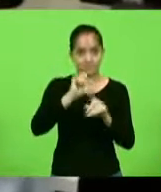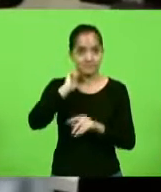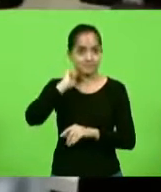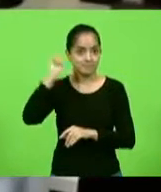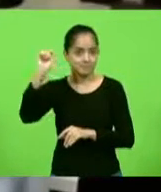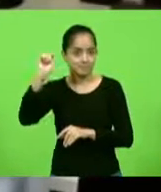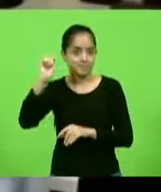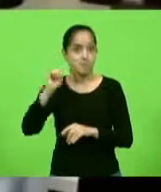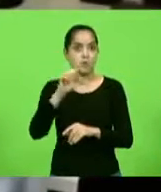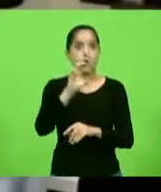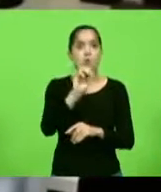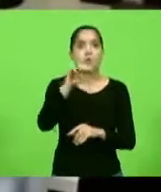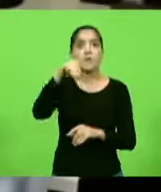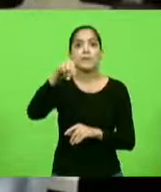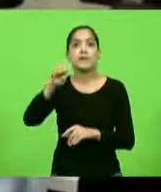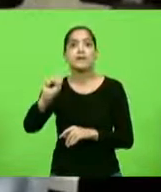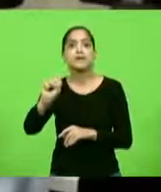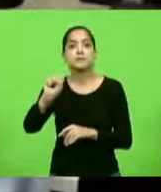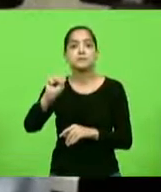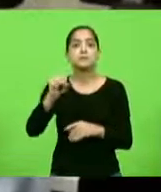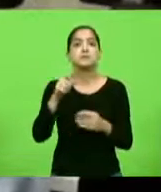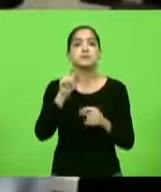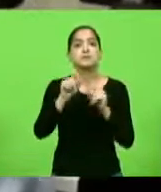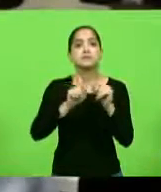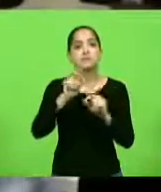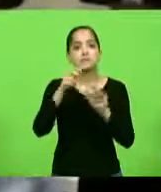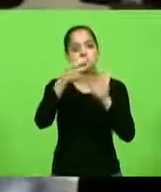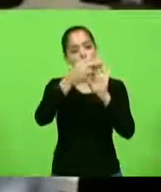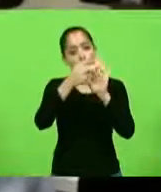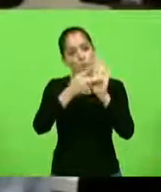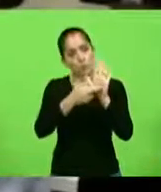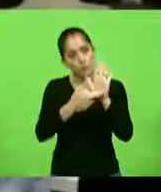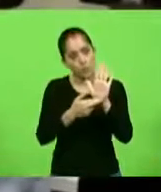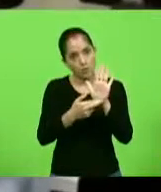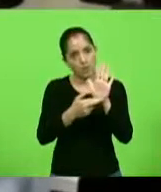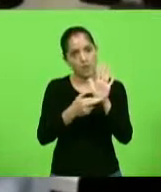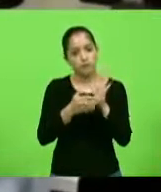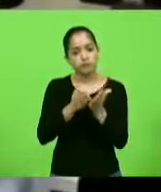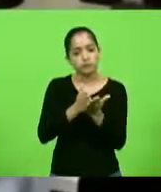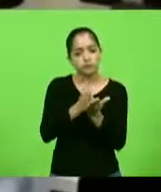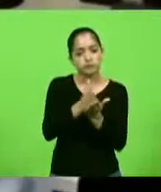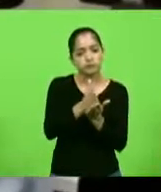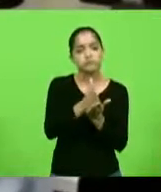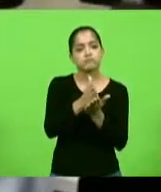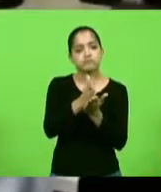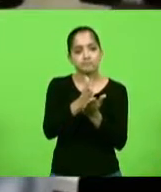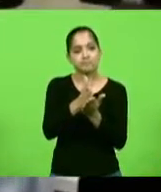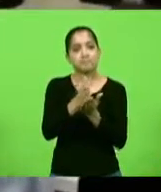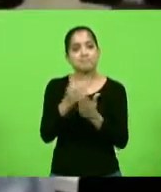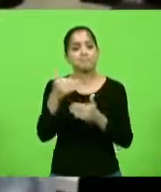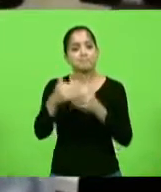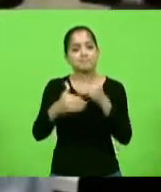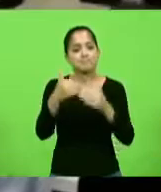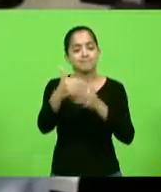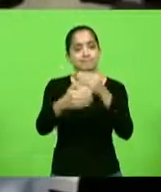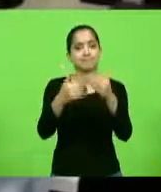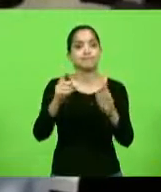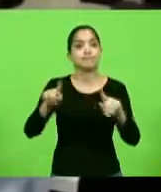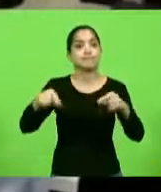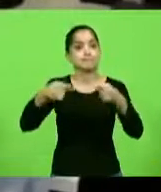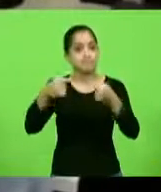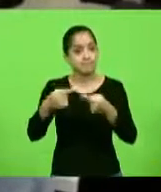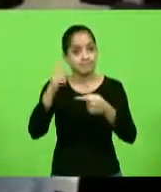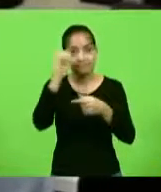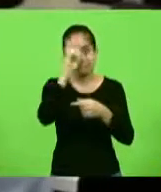OMS que praticamente regra todos os caminhos que a gente tem que trilhar no enfrentamento das